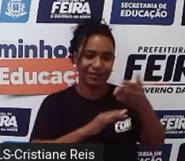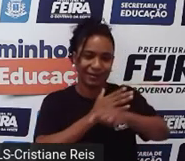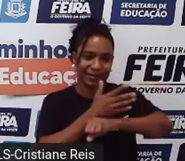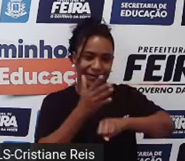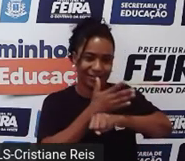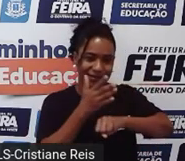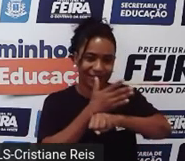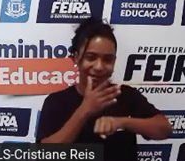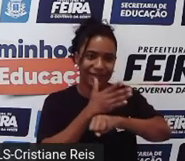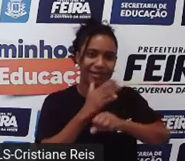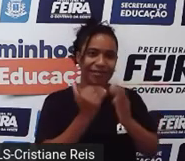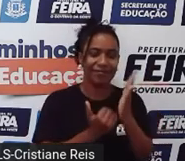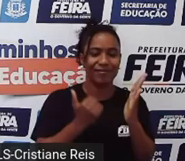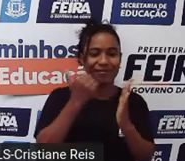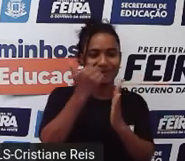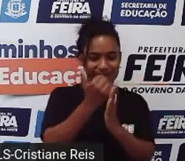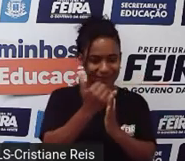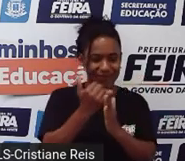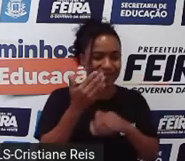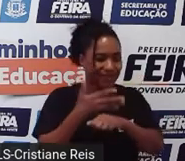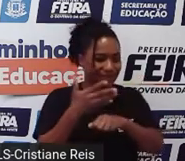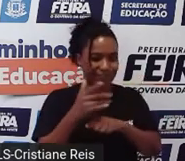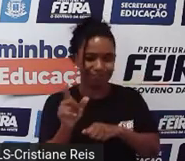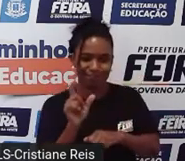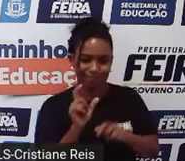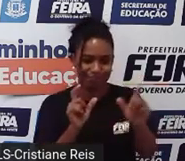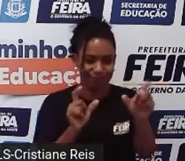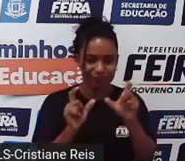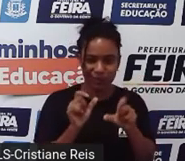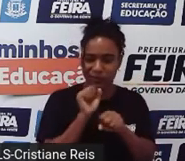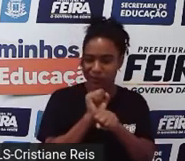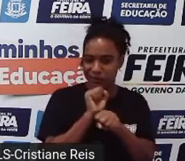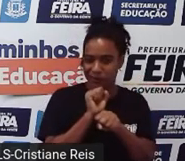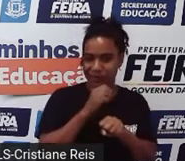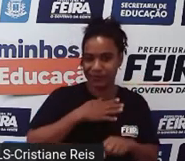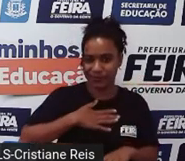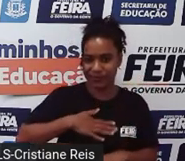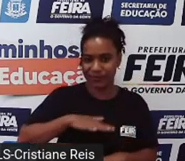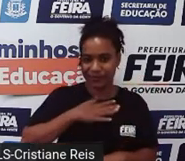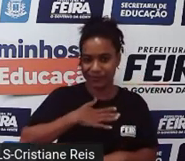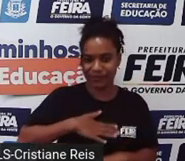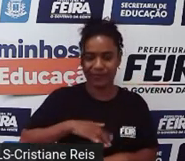um pouco mais esse vocabulário. Just a moment, please, students.